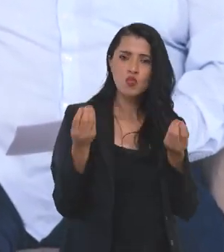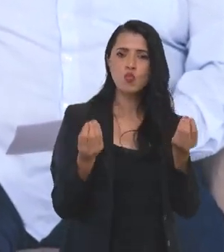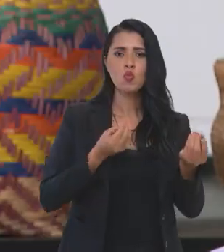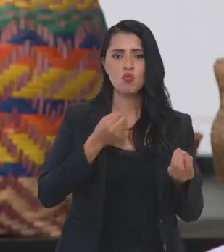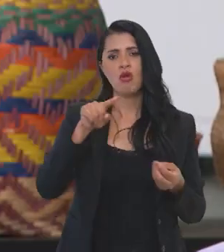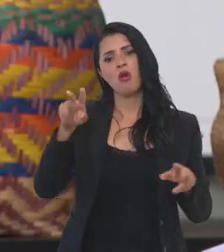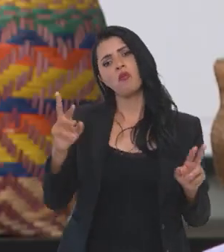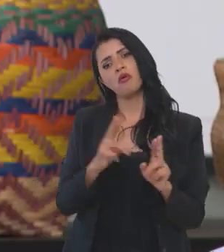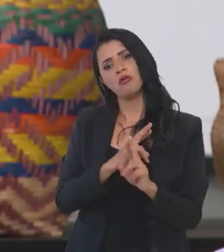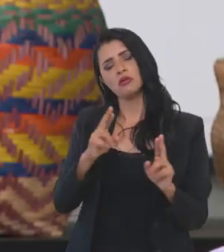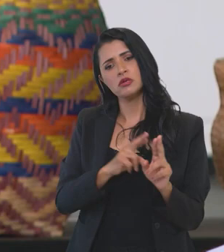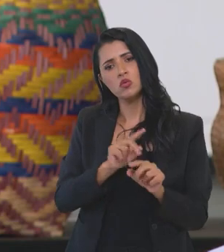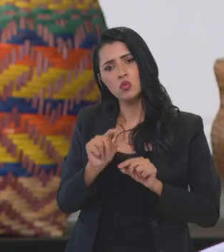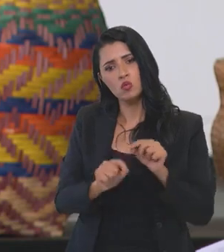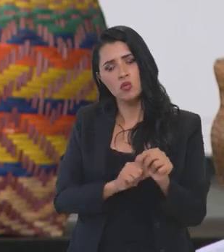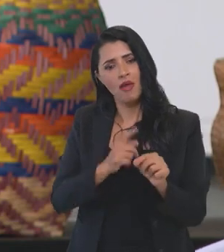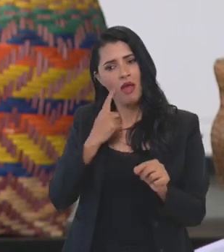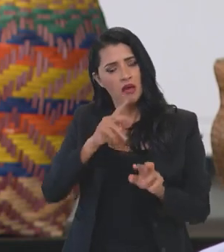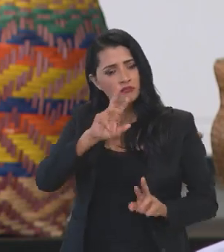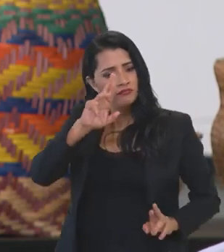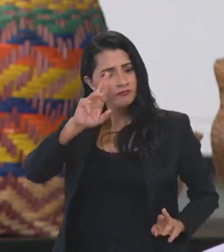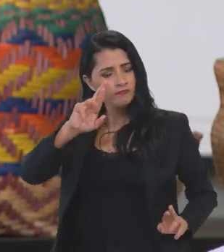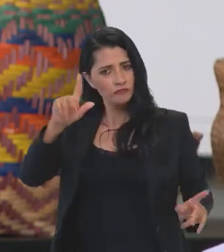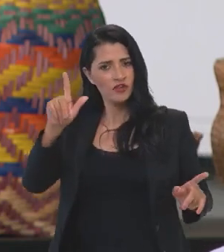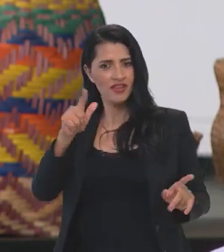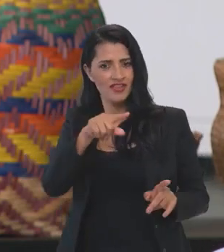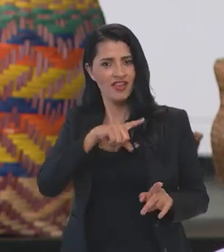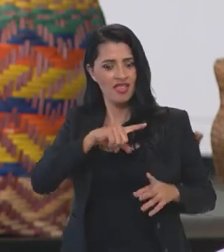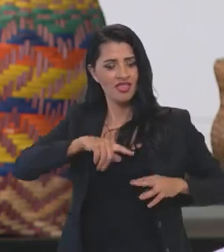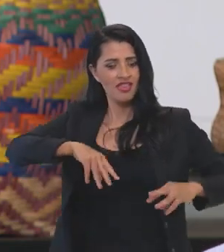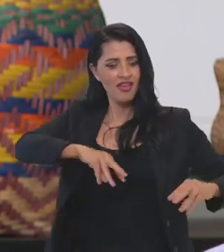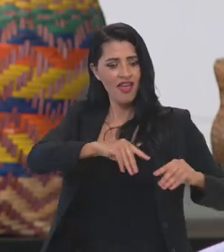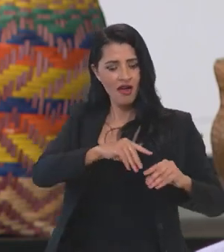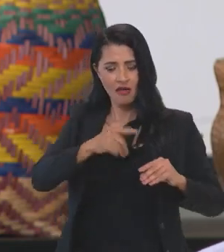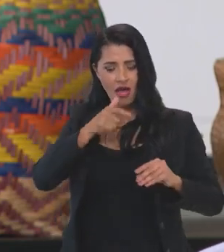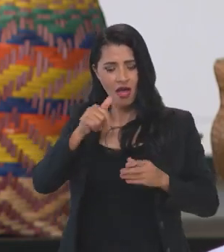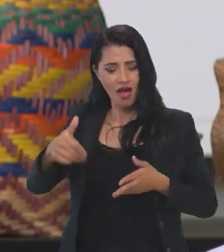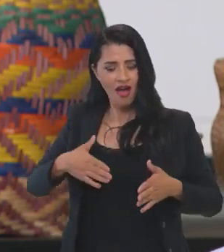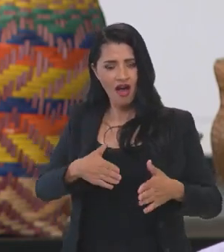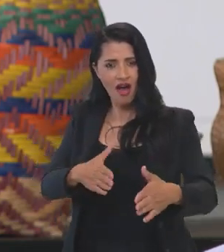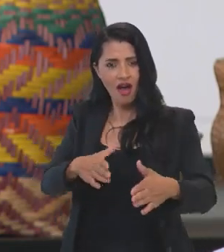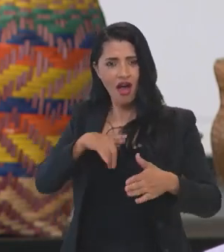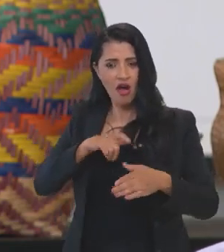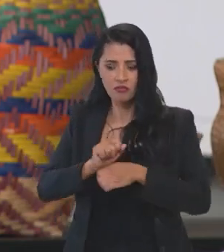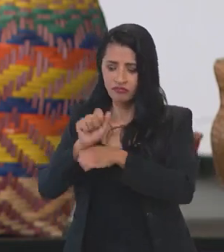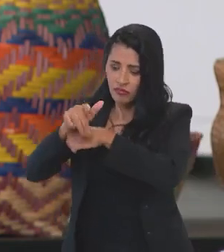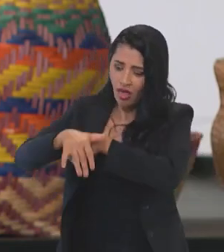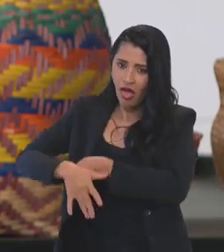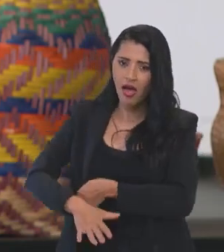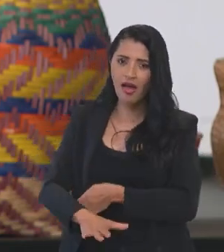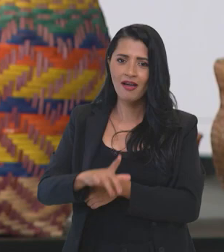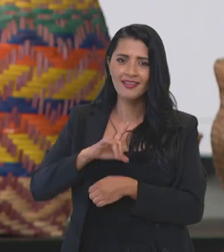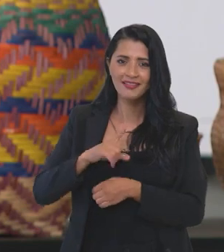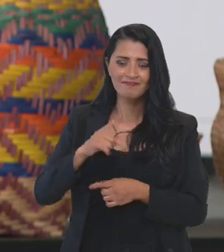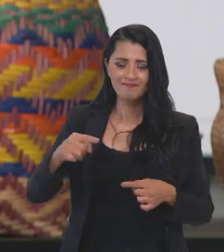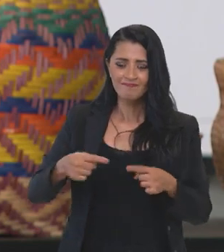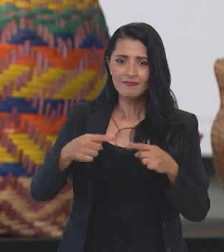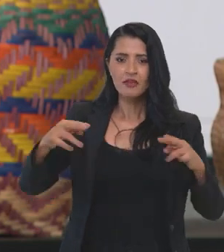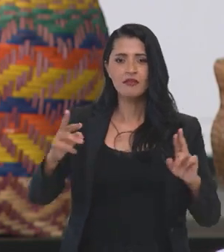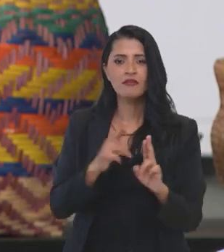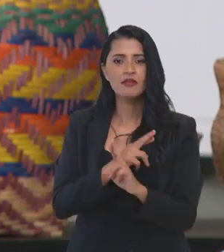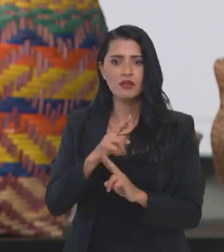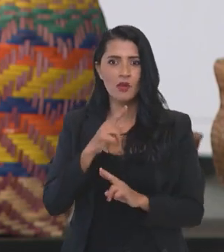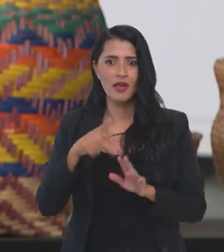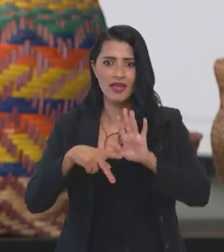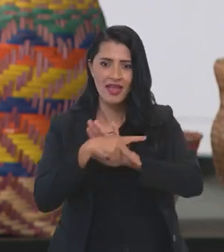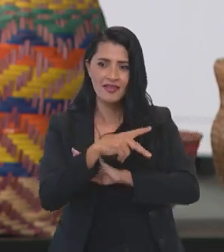é uma relação diferente com o que tem a terra, com o que tem a água, com o que tem os mananciais de água. E essa